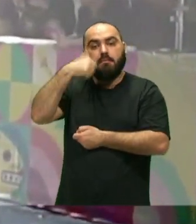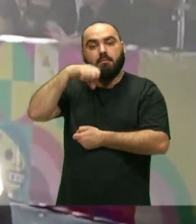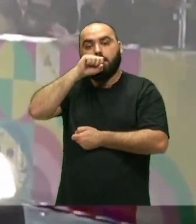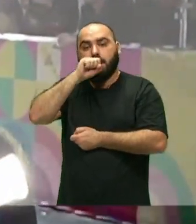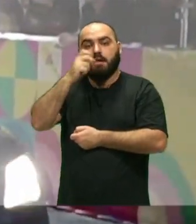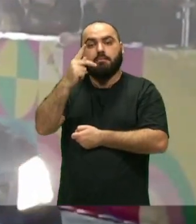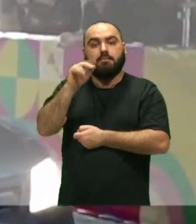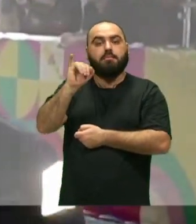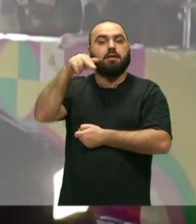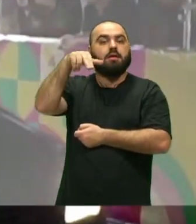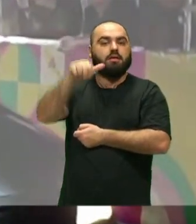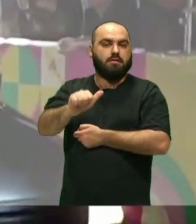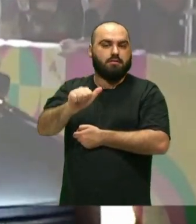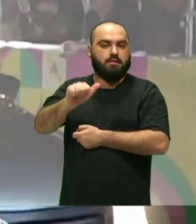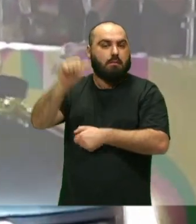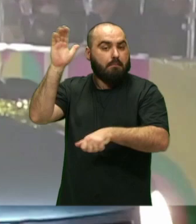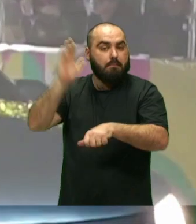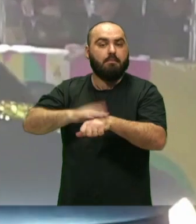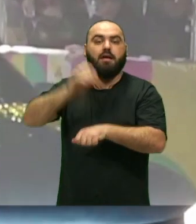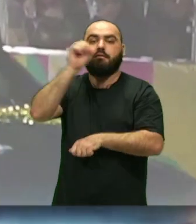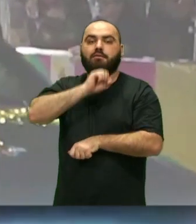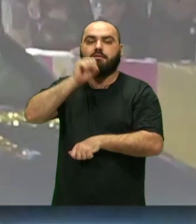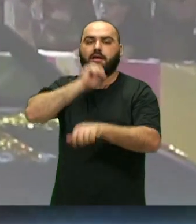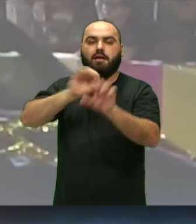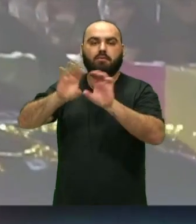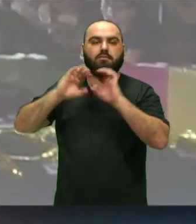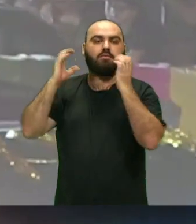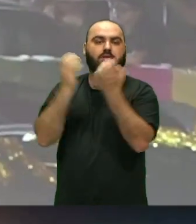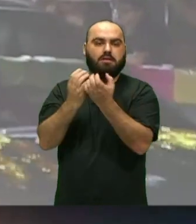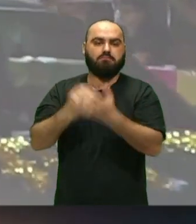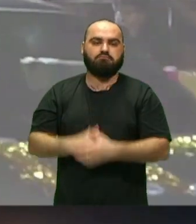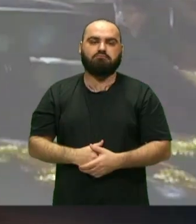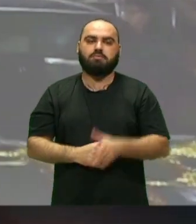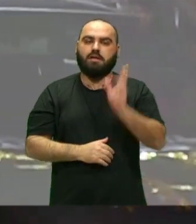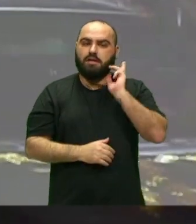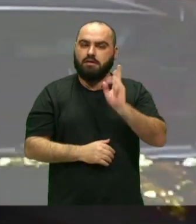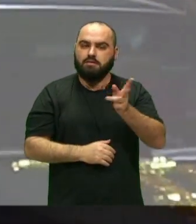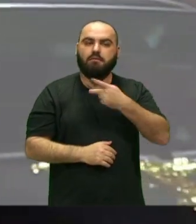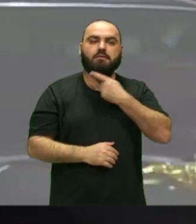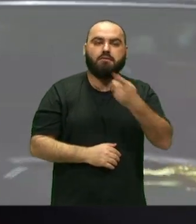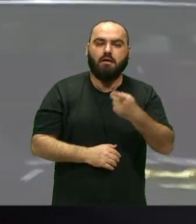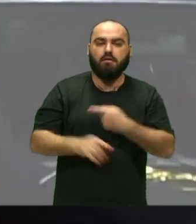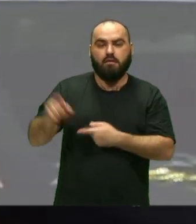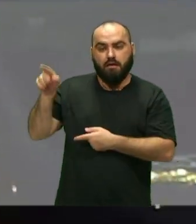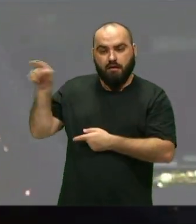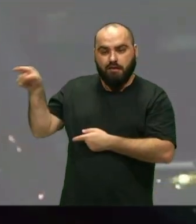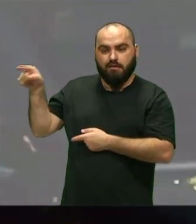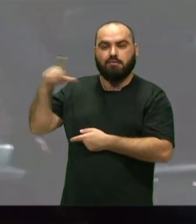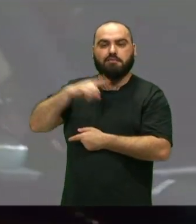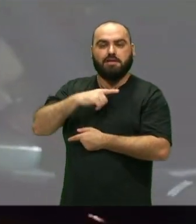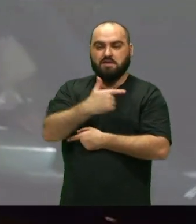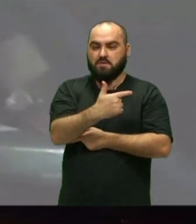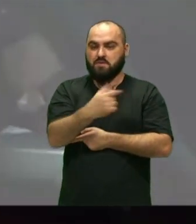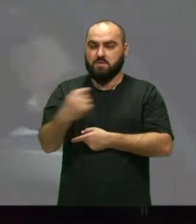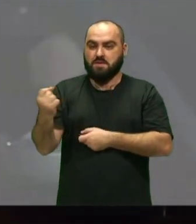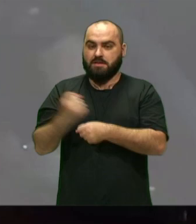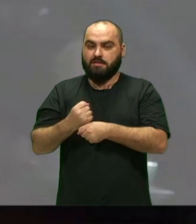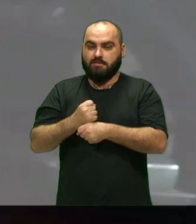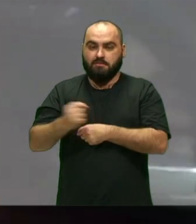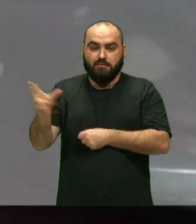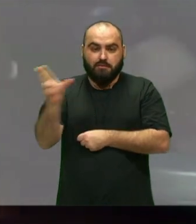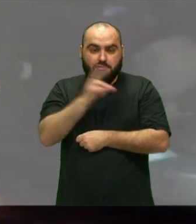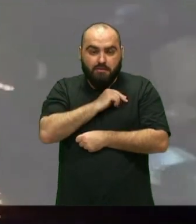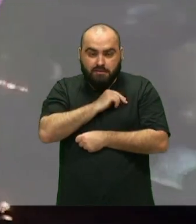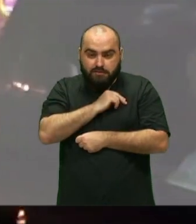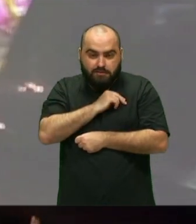que são as ialorixás mais antigas da nossa comunidade eu sempre brinco que esse carro aí carrega 200 anos o escravo tá carregando uns